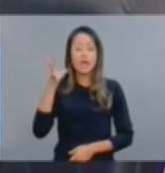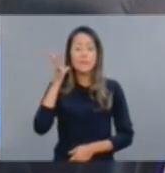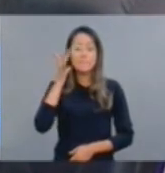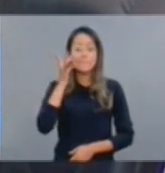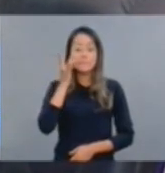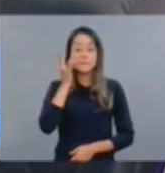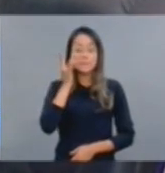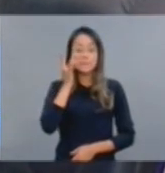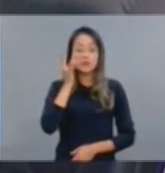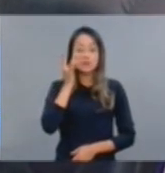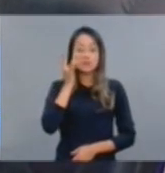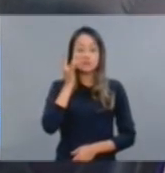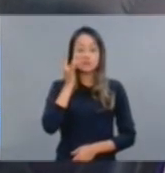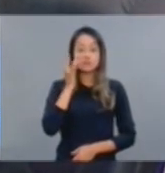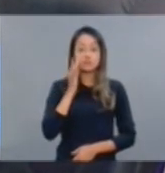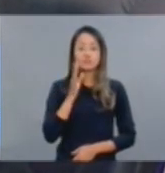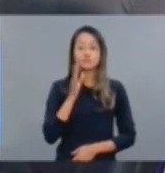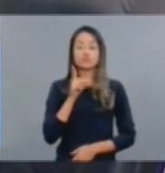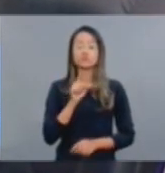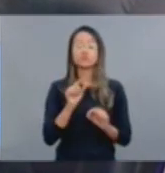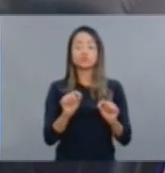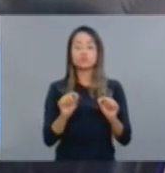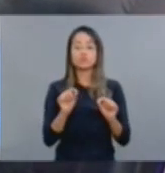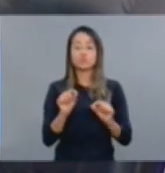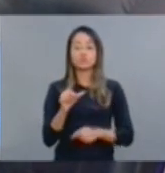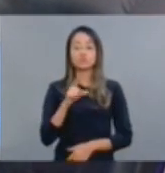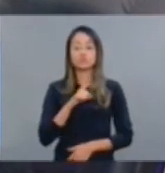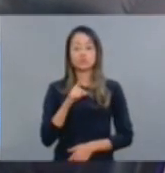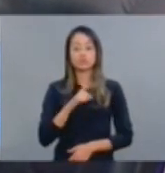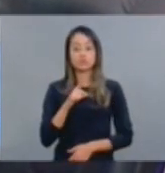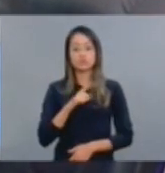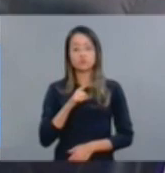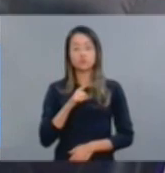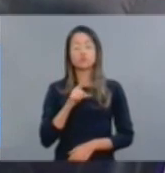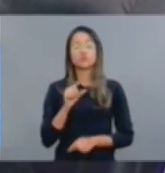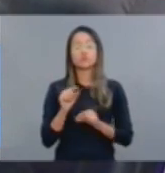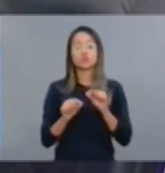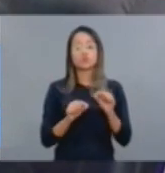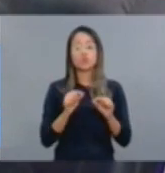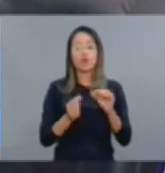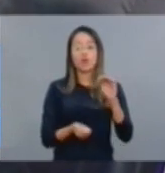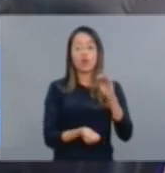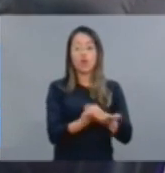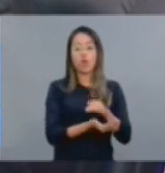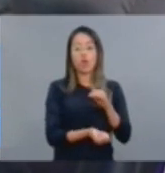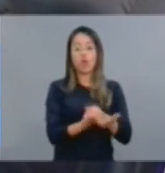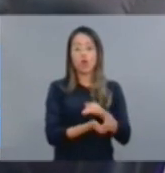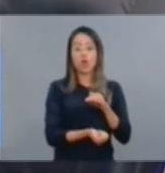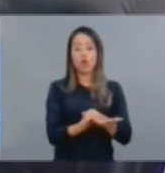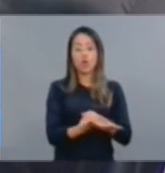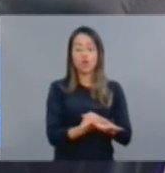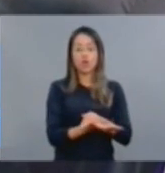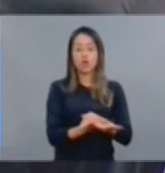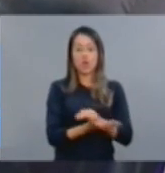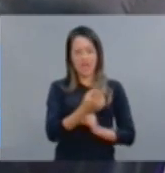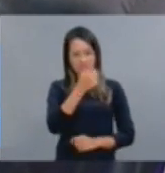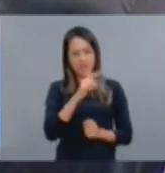pessoalmente, tenha participado, ela pessoalmente, da prática de crime.